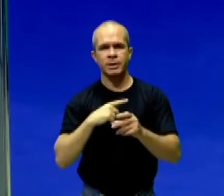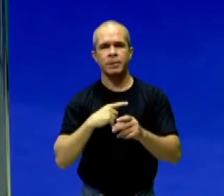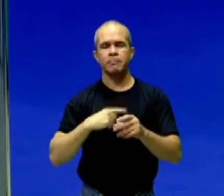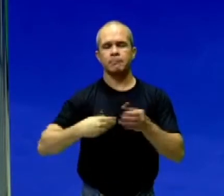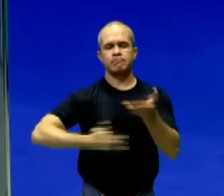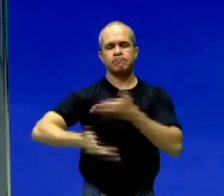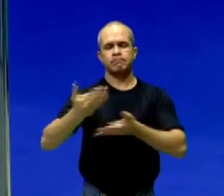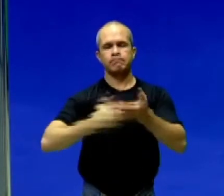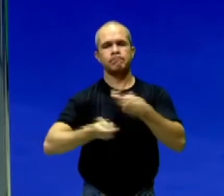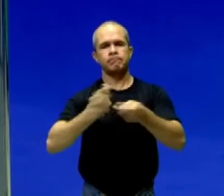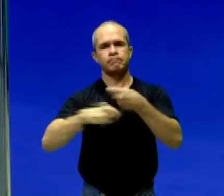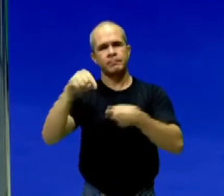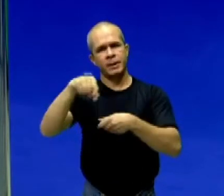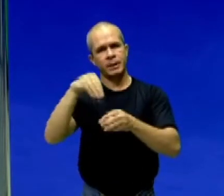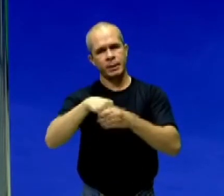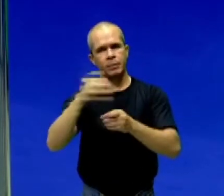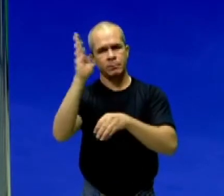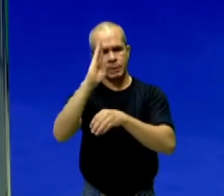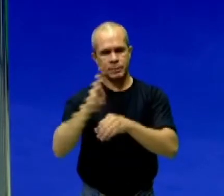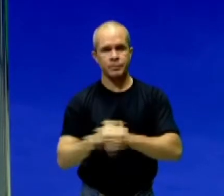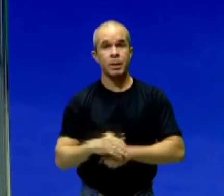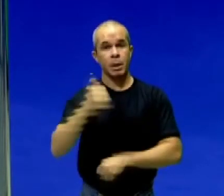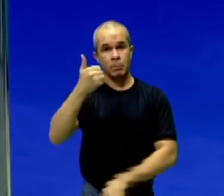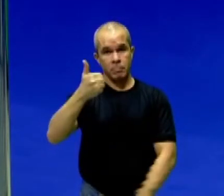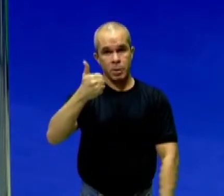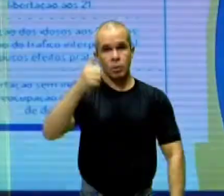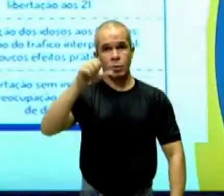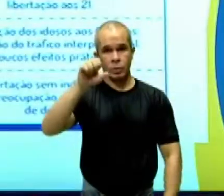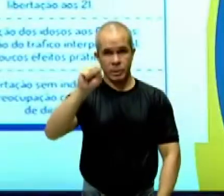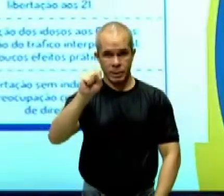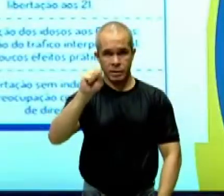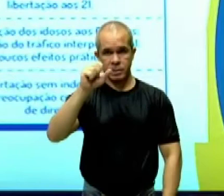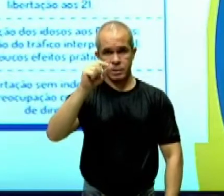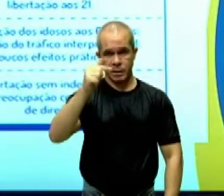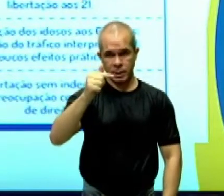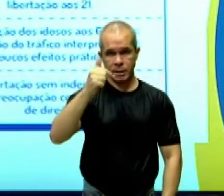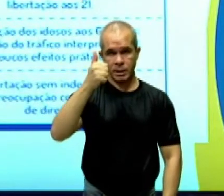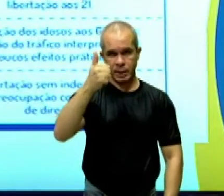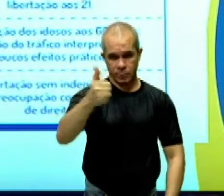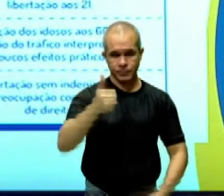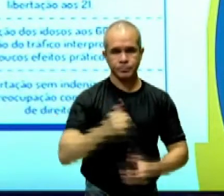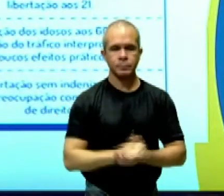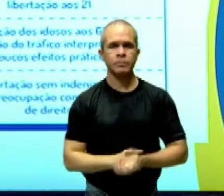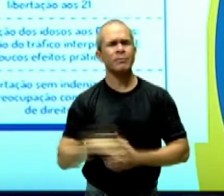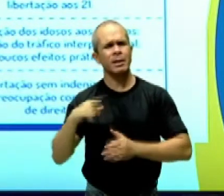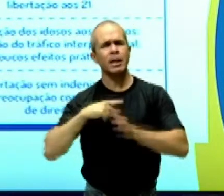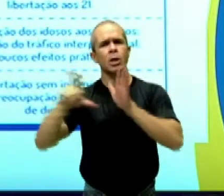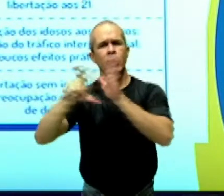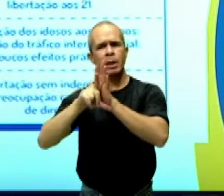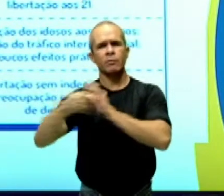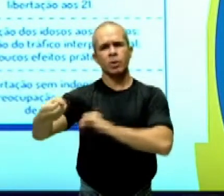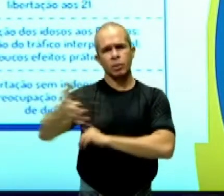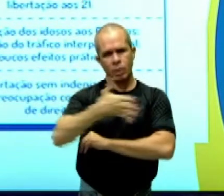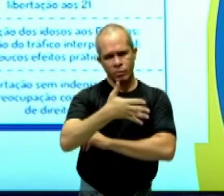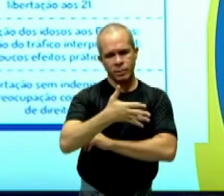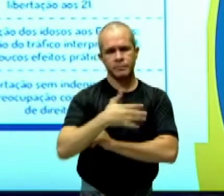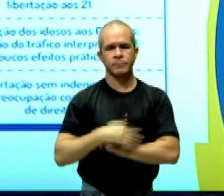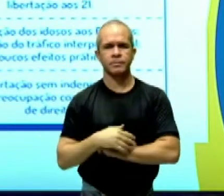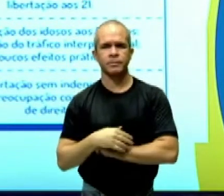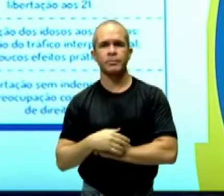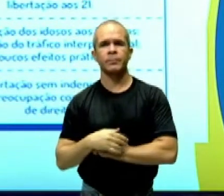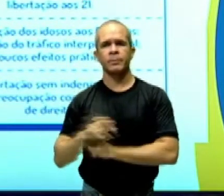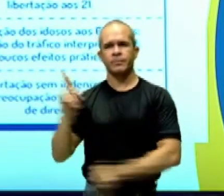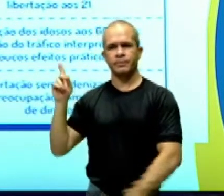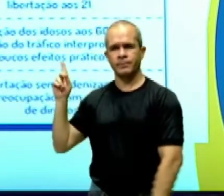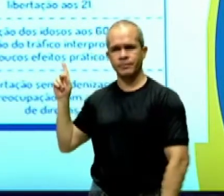África. Em 1871, veja bem, 21 anos depois, houve a Lei do Ventre Livre, que